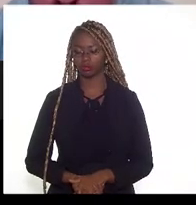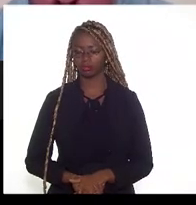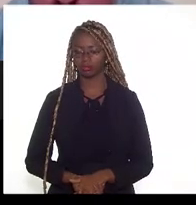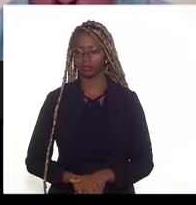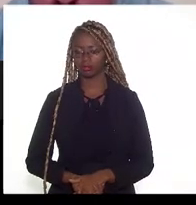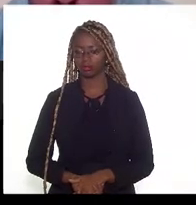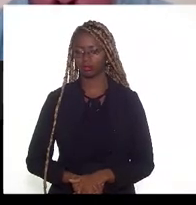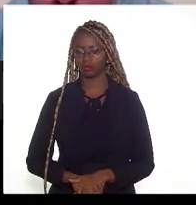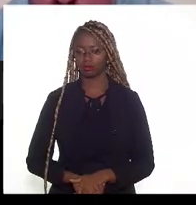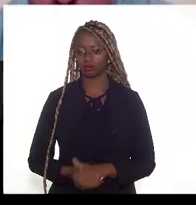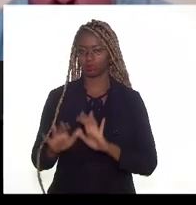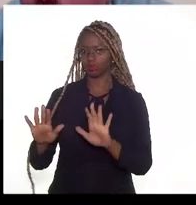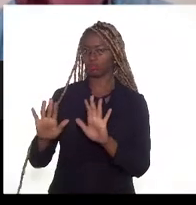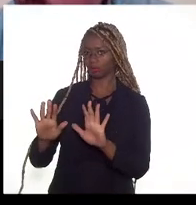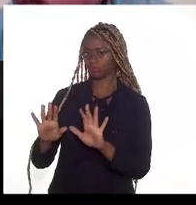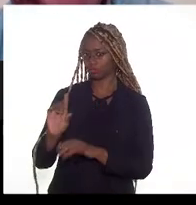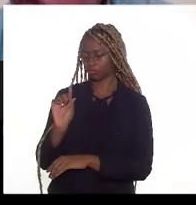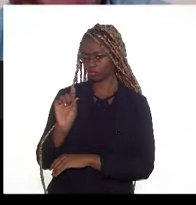Só um segundo.